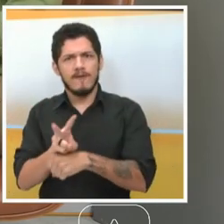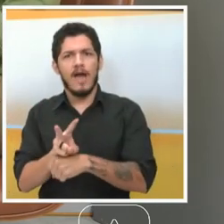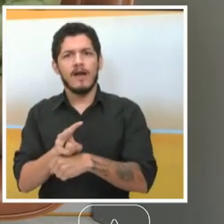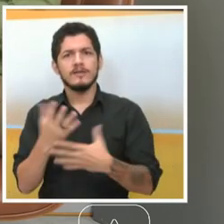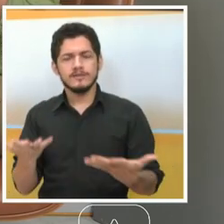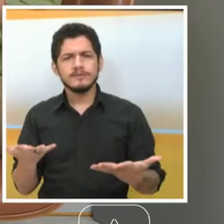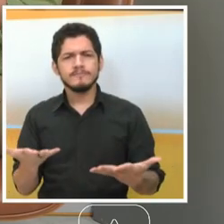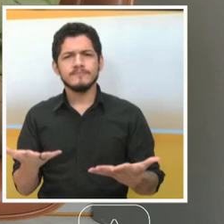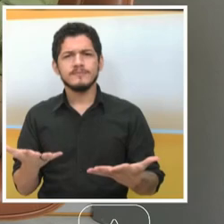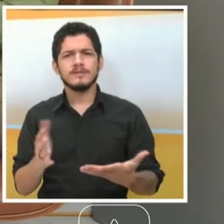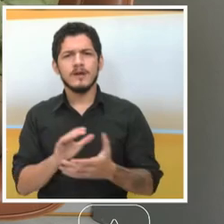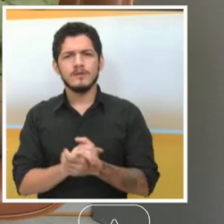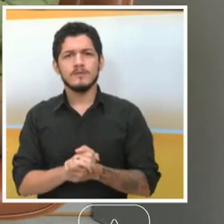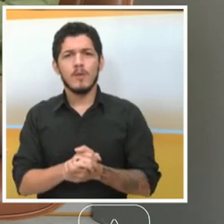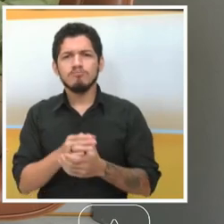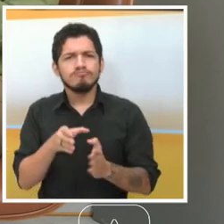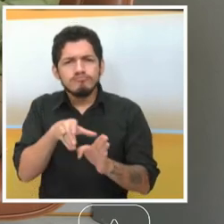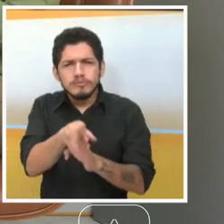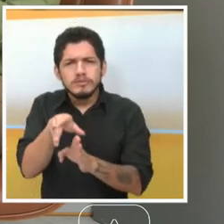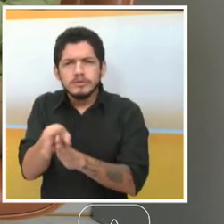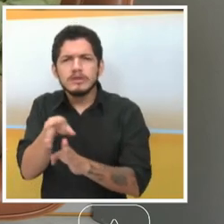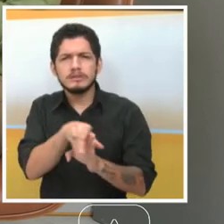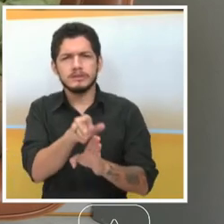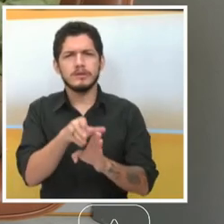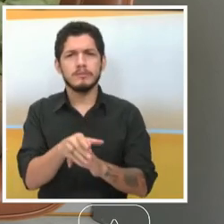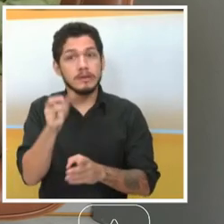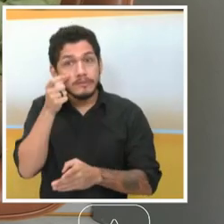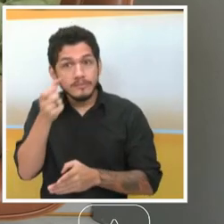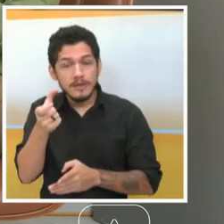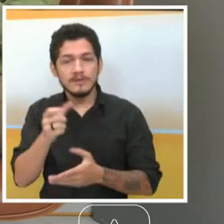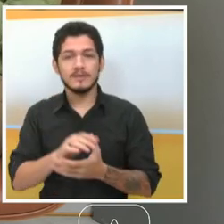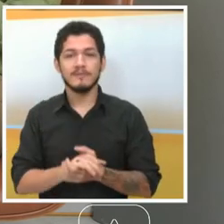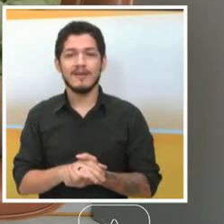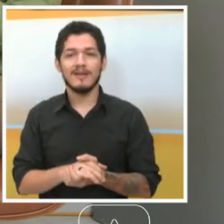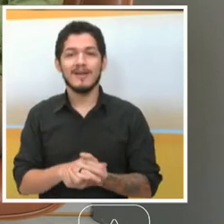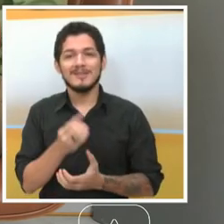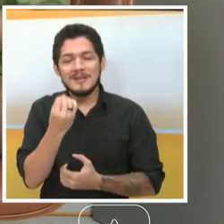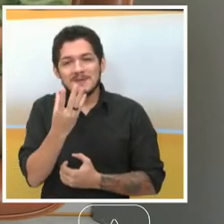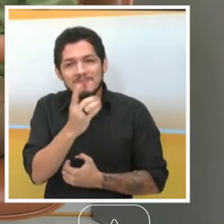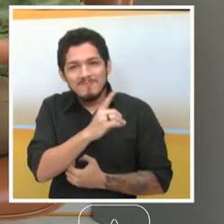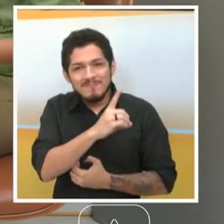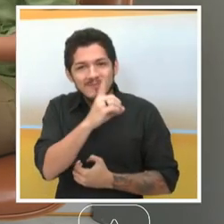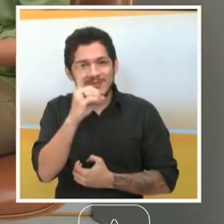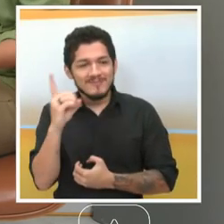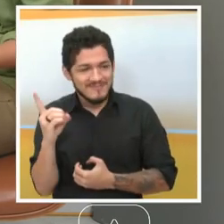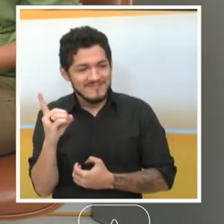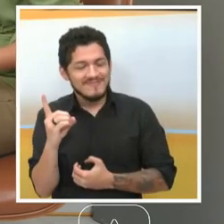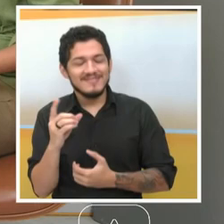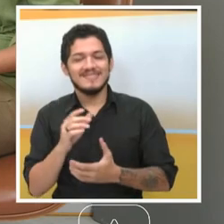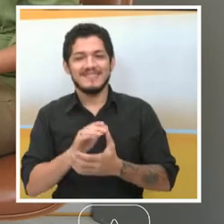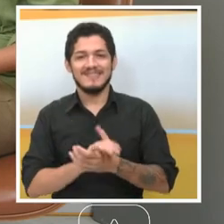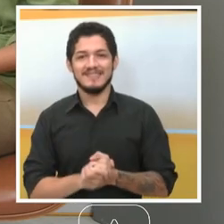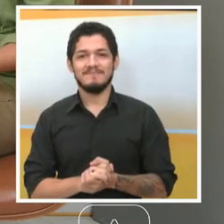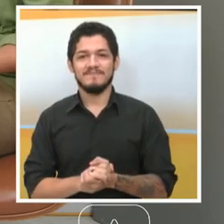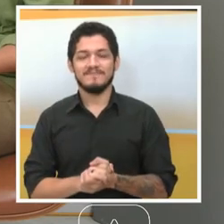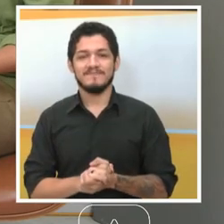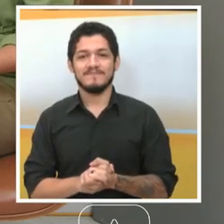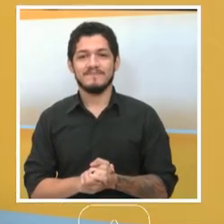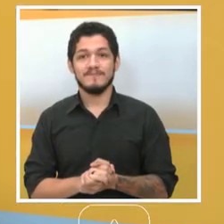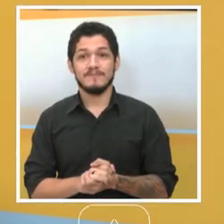respeito desse assunto? Que orientação a gente pode passar aqui para quem tem interesse? Bom dia, bem-vinda. obrigada Tracy. Bom dia